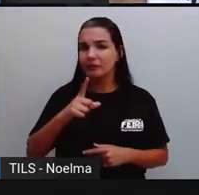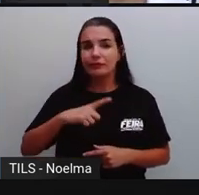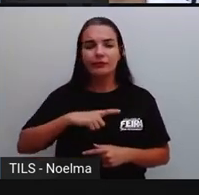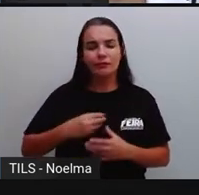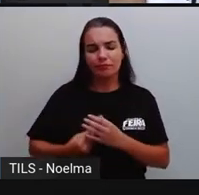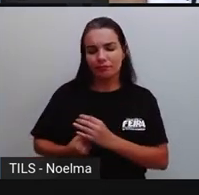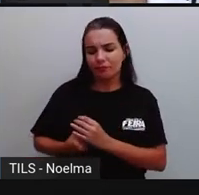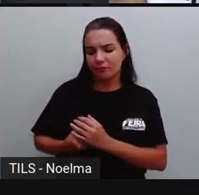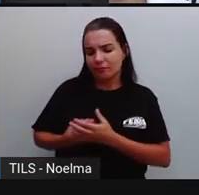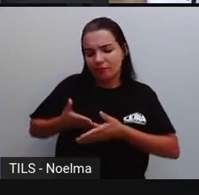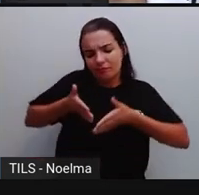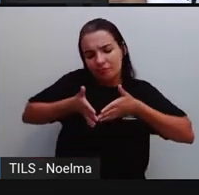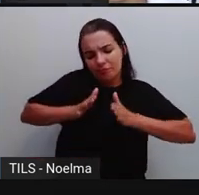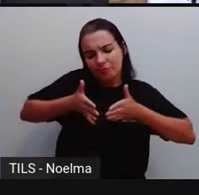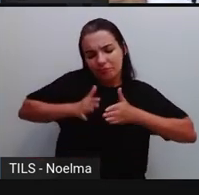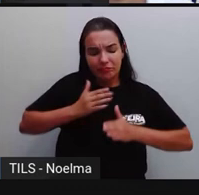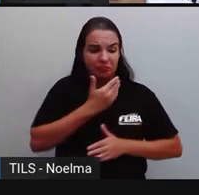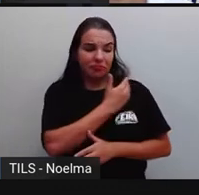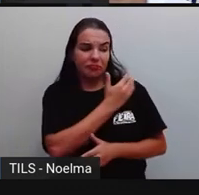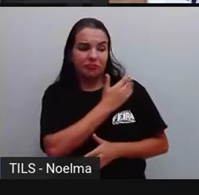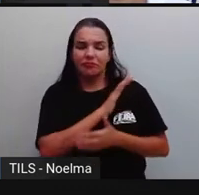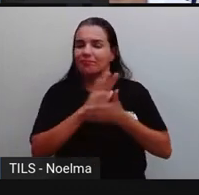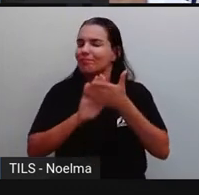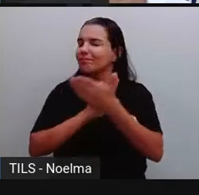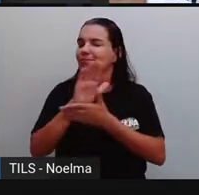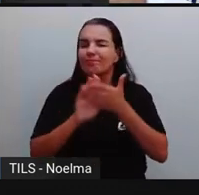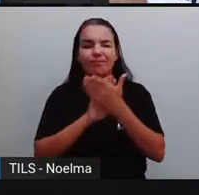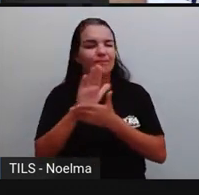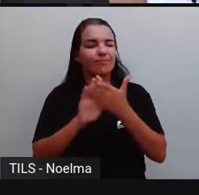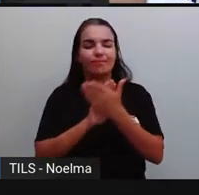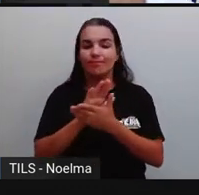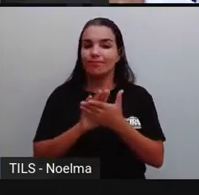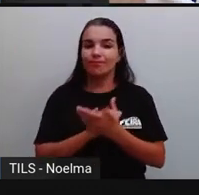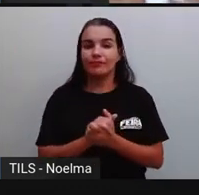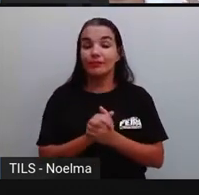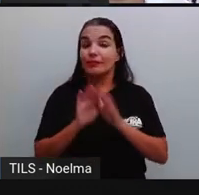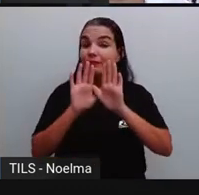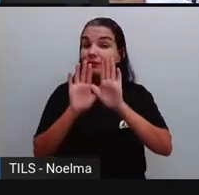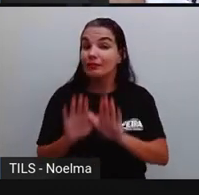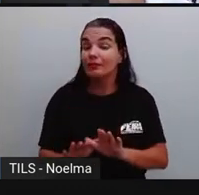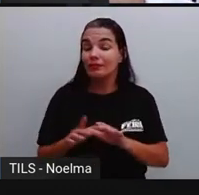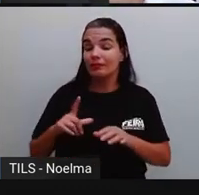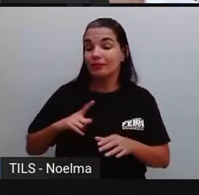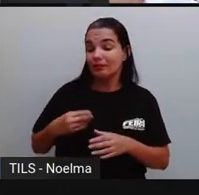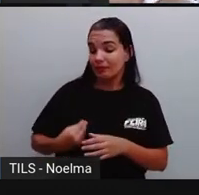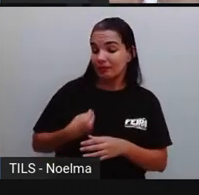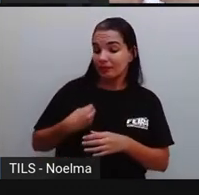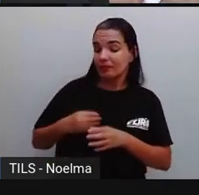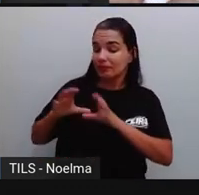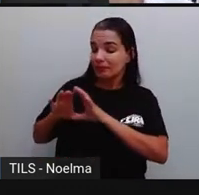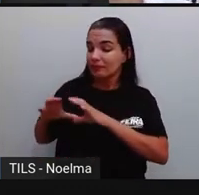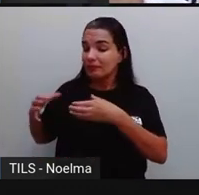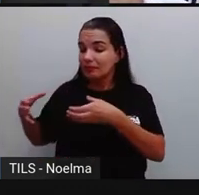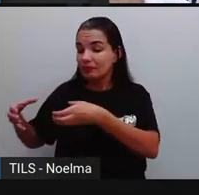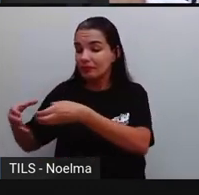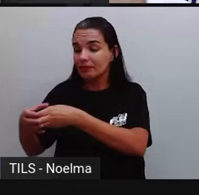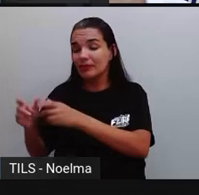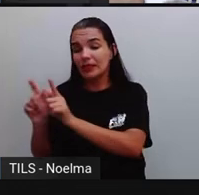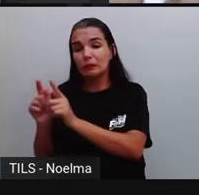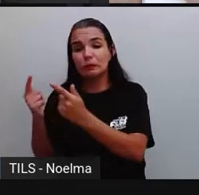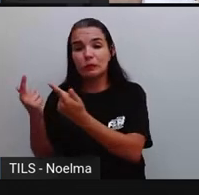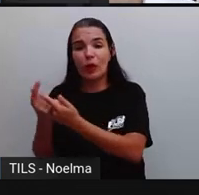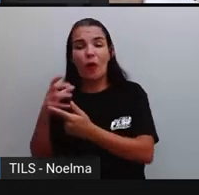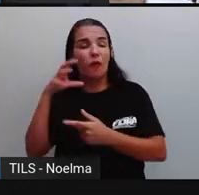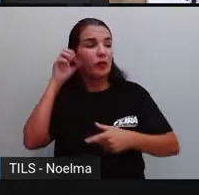não nasce racista, tá? Muitas vezes, são situações que elas vão vivendo, coisas que elas vão